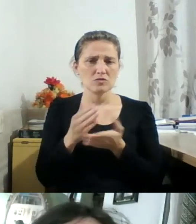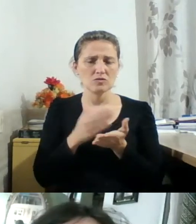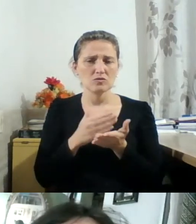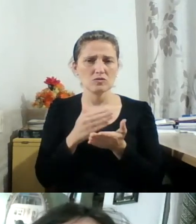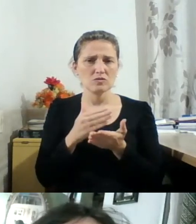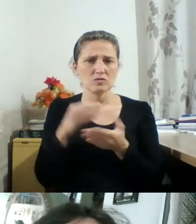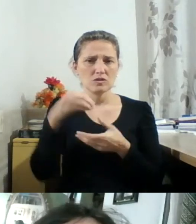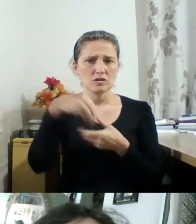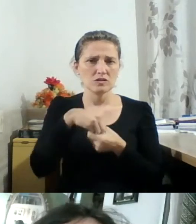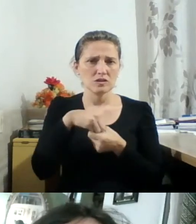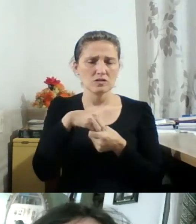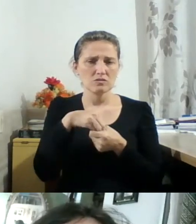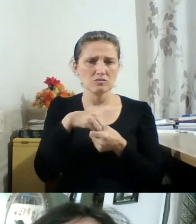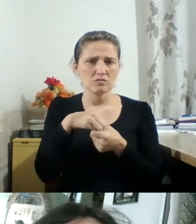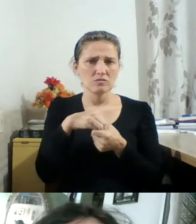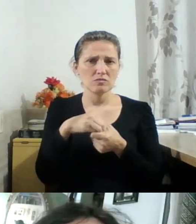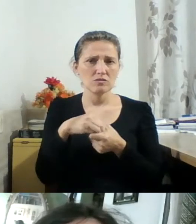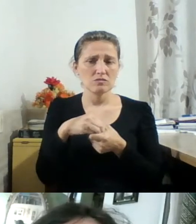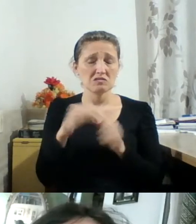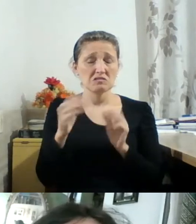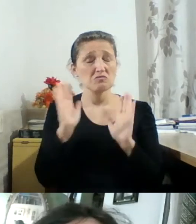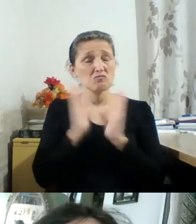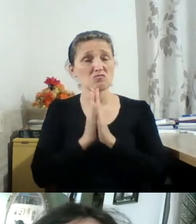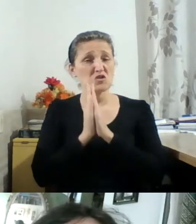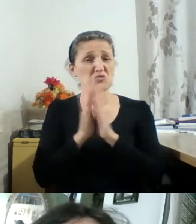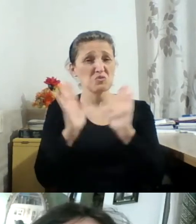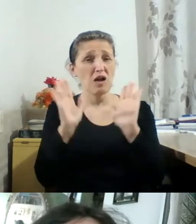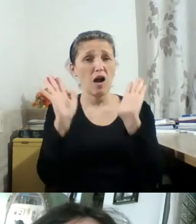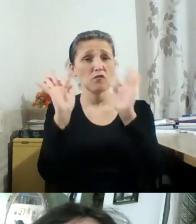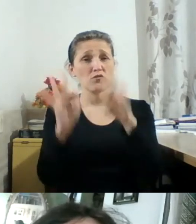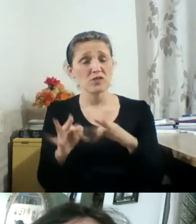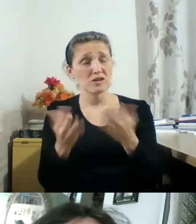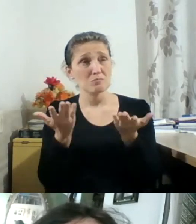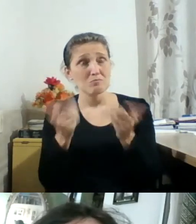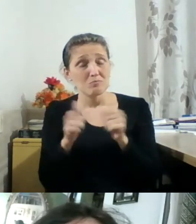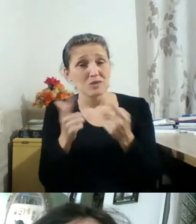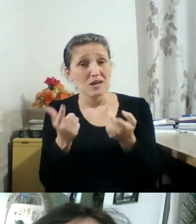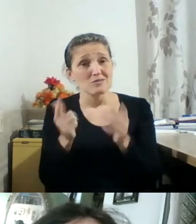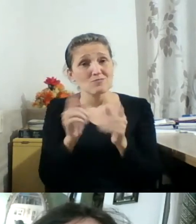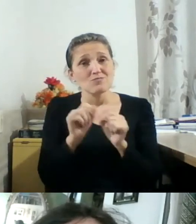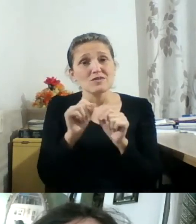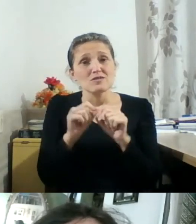mochalá estivéssemos no final, mas como as coisas são, são como são nesse país,